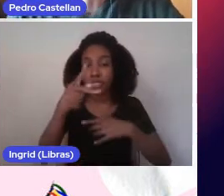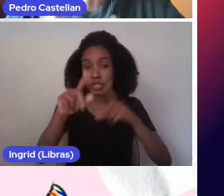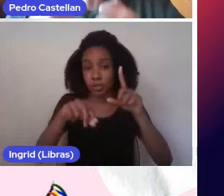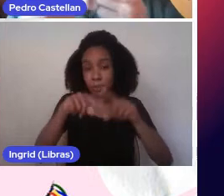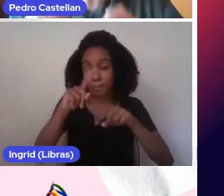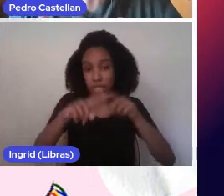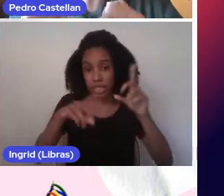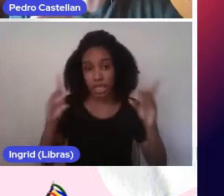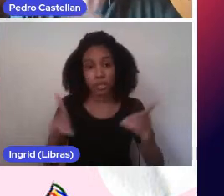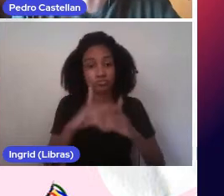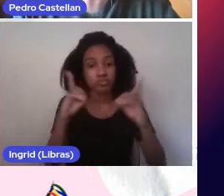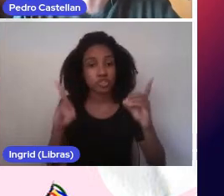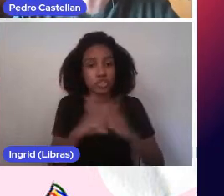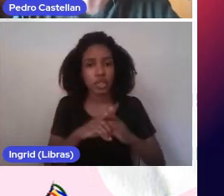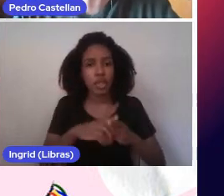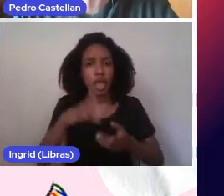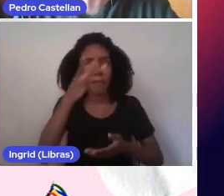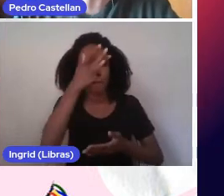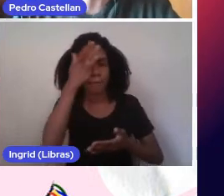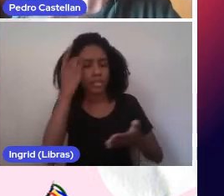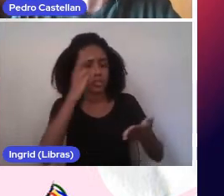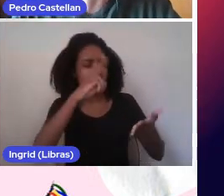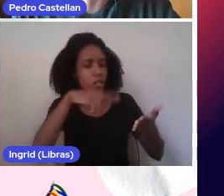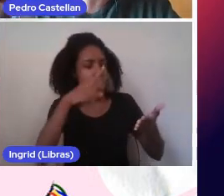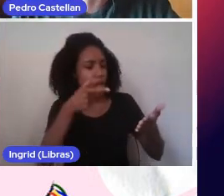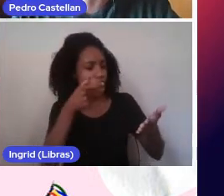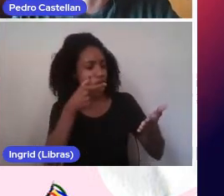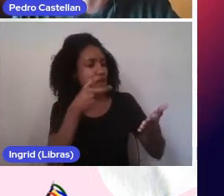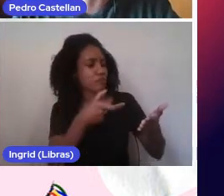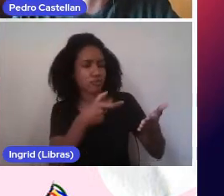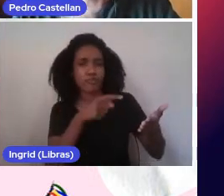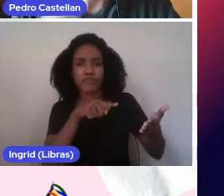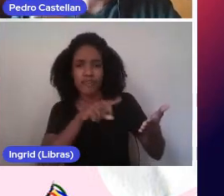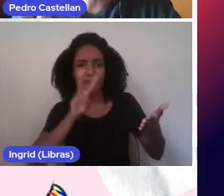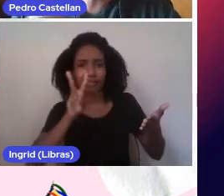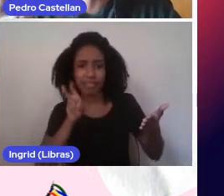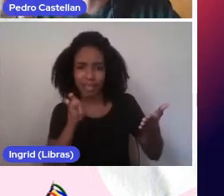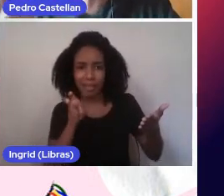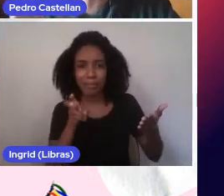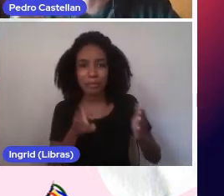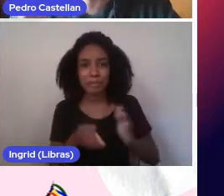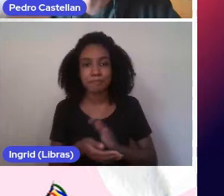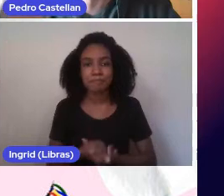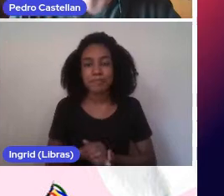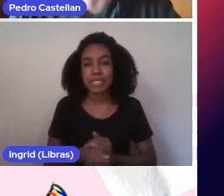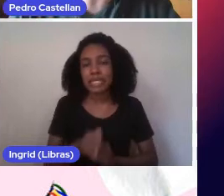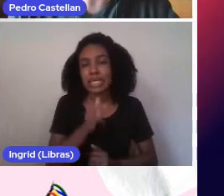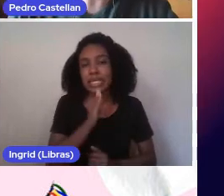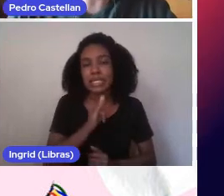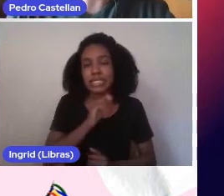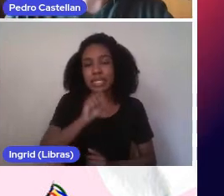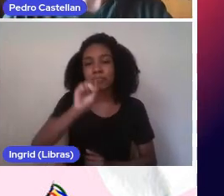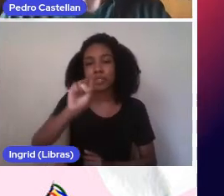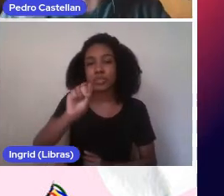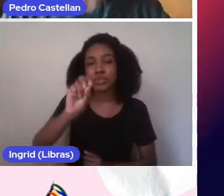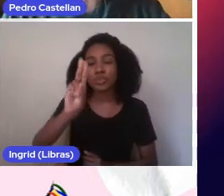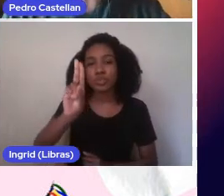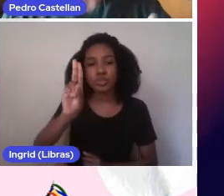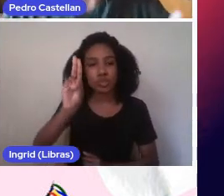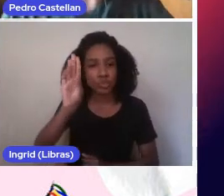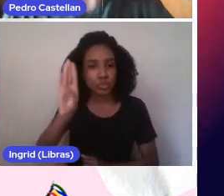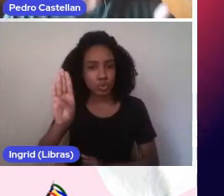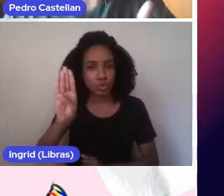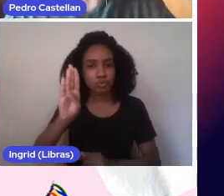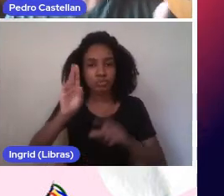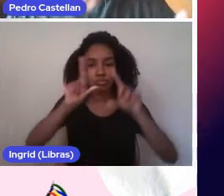e instigar a curiosidade do leitor sobre o assunto do mesmo. Funciona como um subtítulo. As